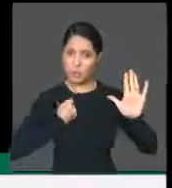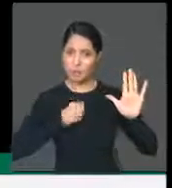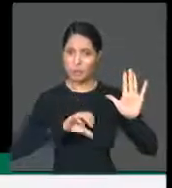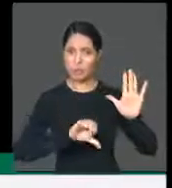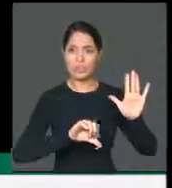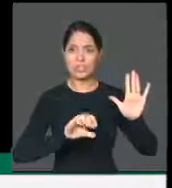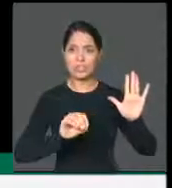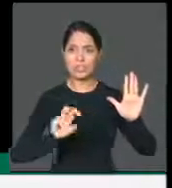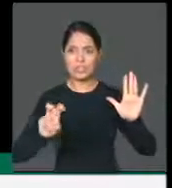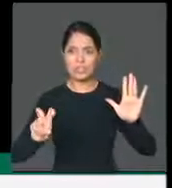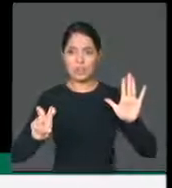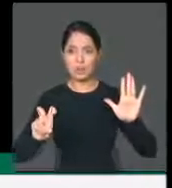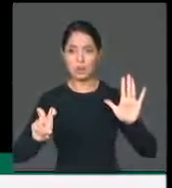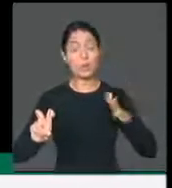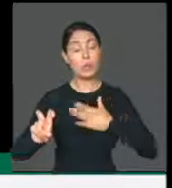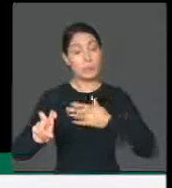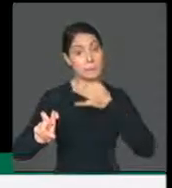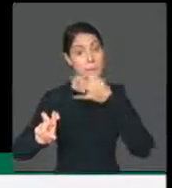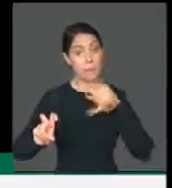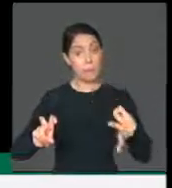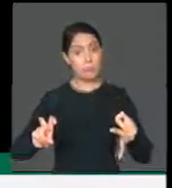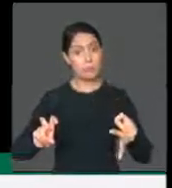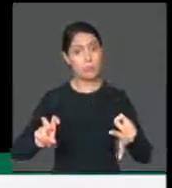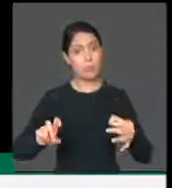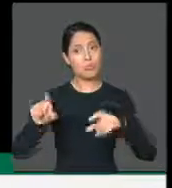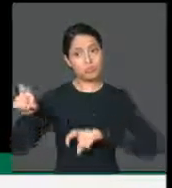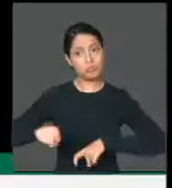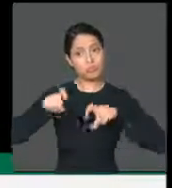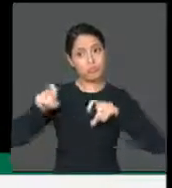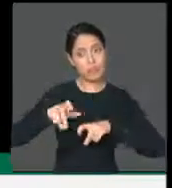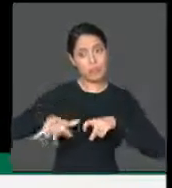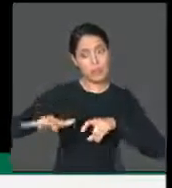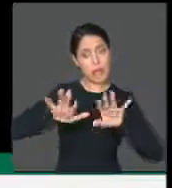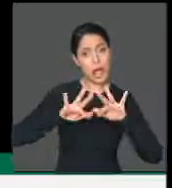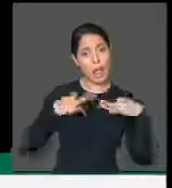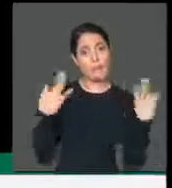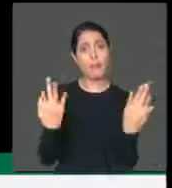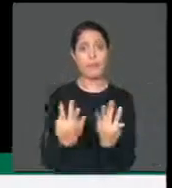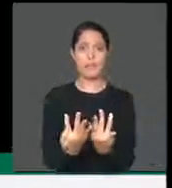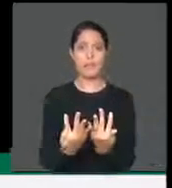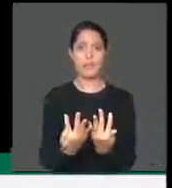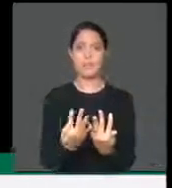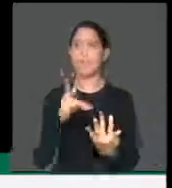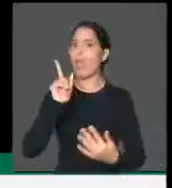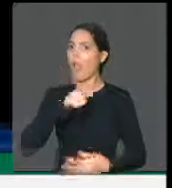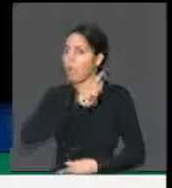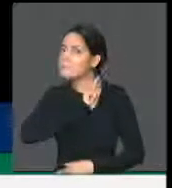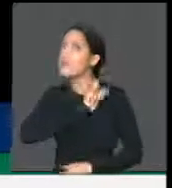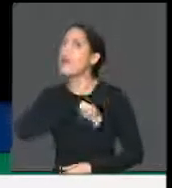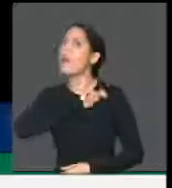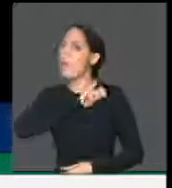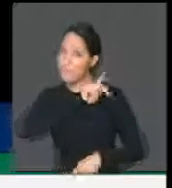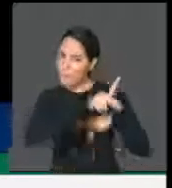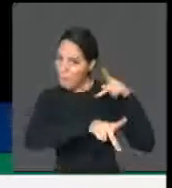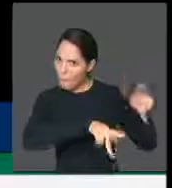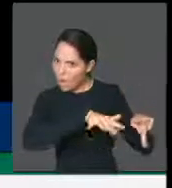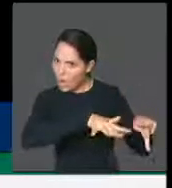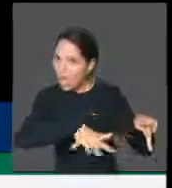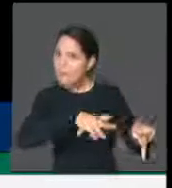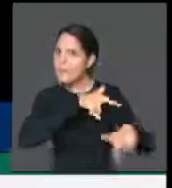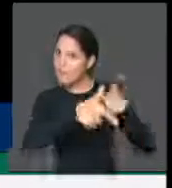eu vou falar assim no meu linguajar enquanto um agricultor familiar, isso é uma bairra de uma sacanagem com a classe trabalhadora,